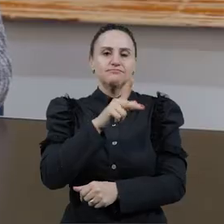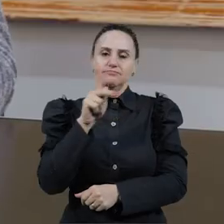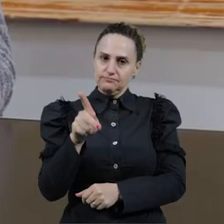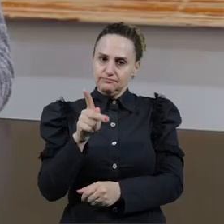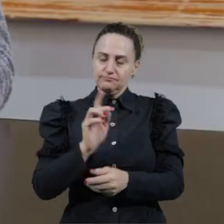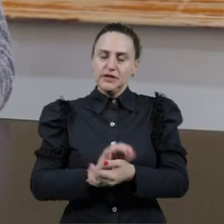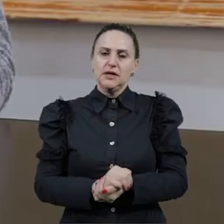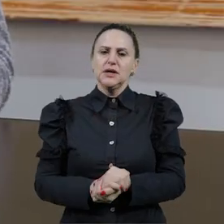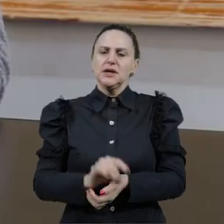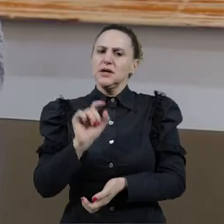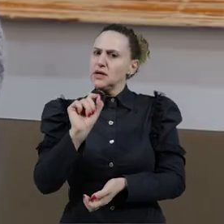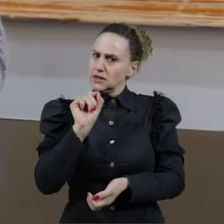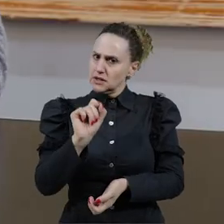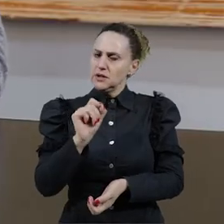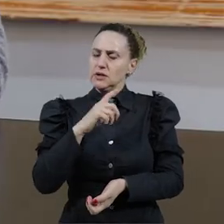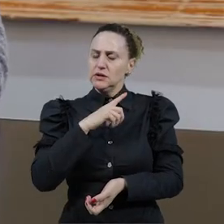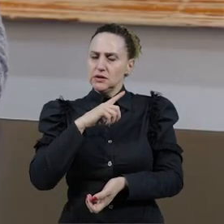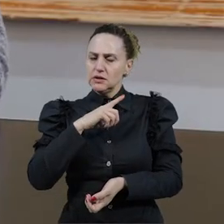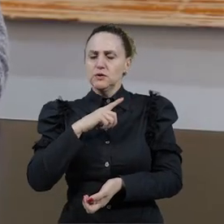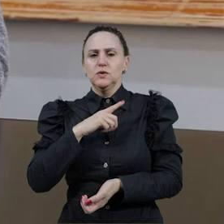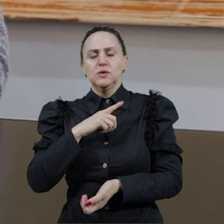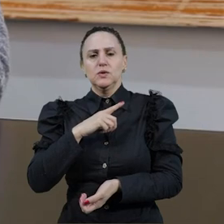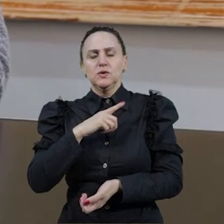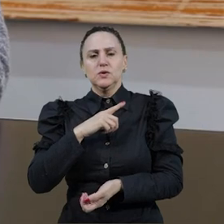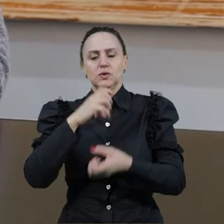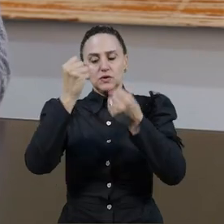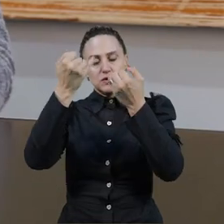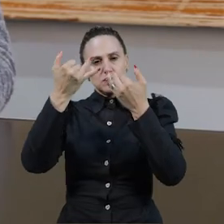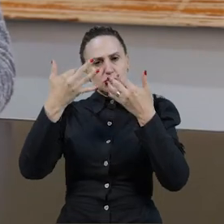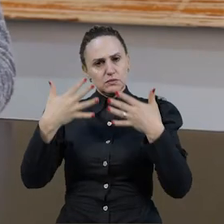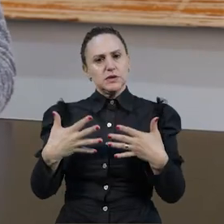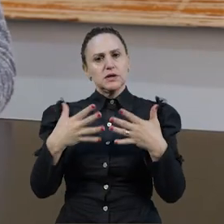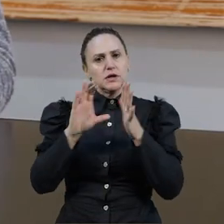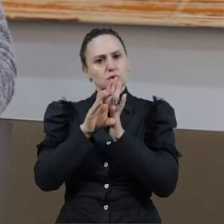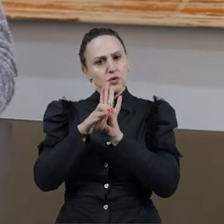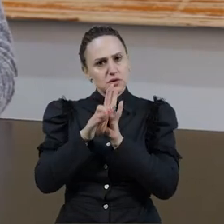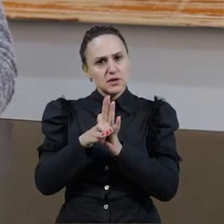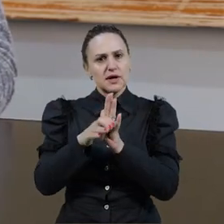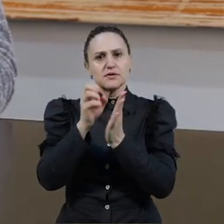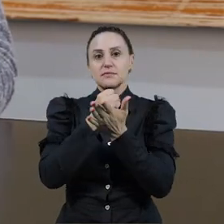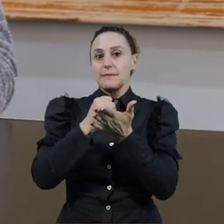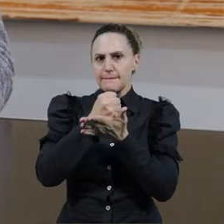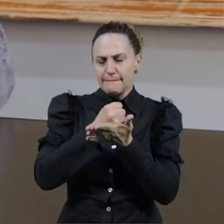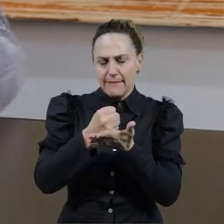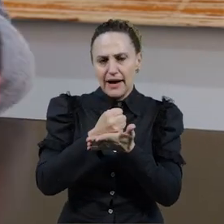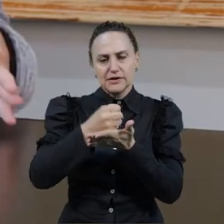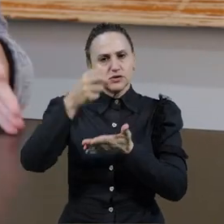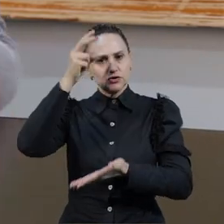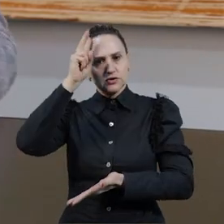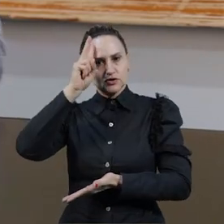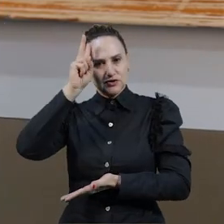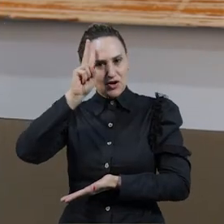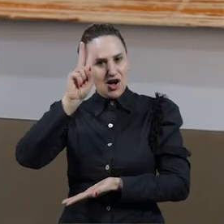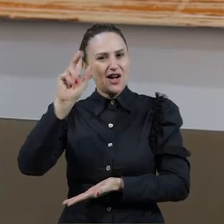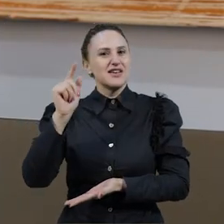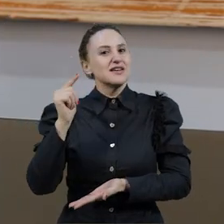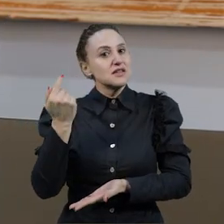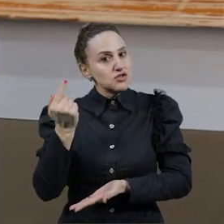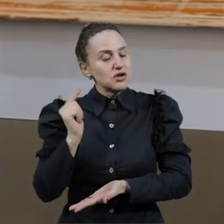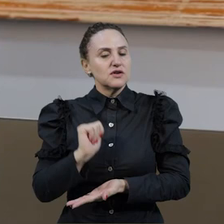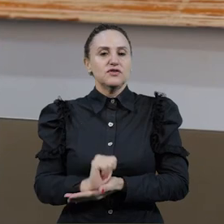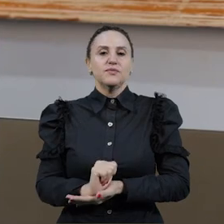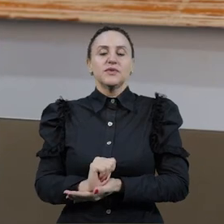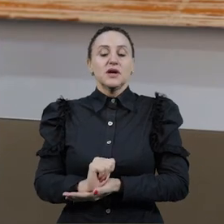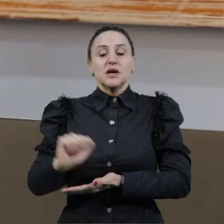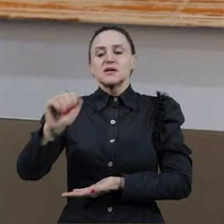E isso perpassa nós discutirmos conceitos fundamentais e básicos dentro da história da geografia. O espaço e o tempo,